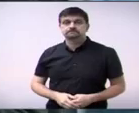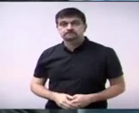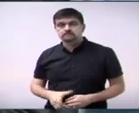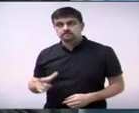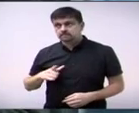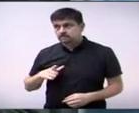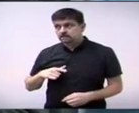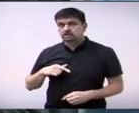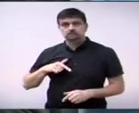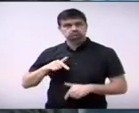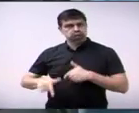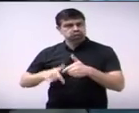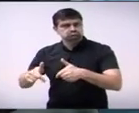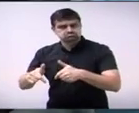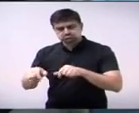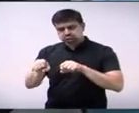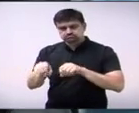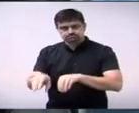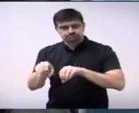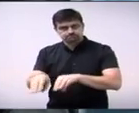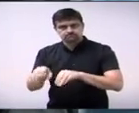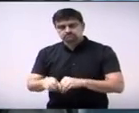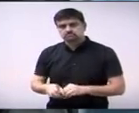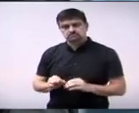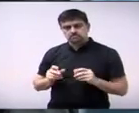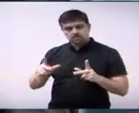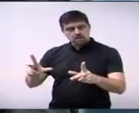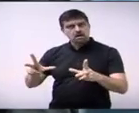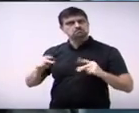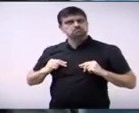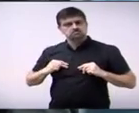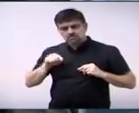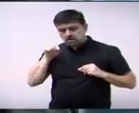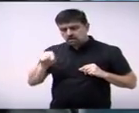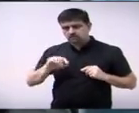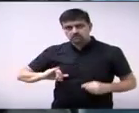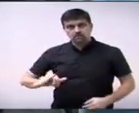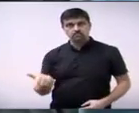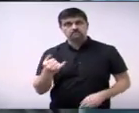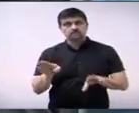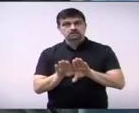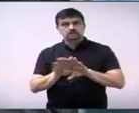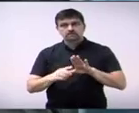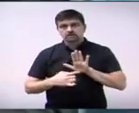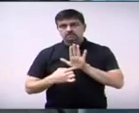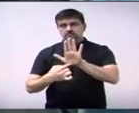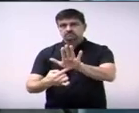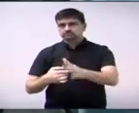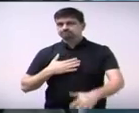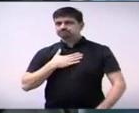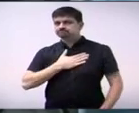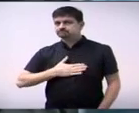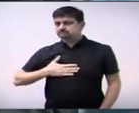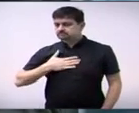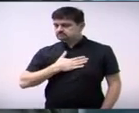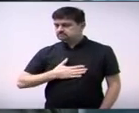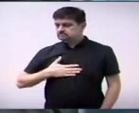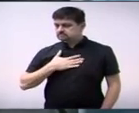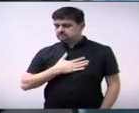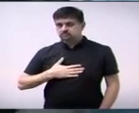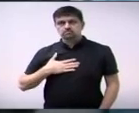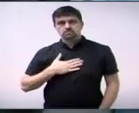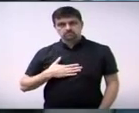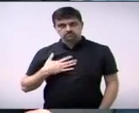município e tão muito merecido. Aproveito também para mostrar o meu contentamento do